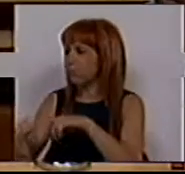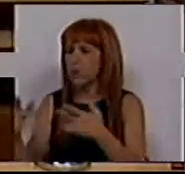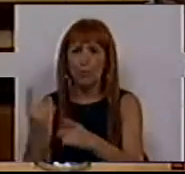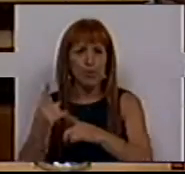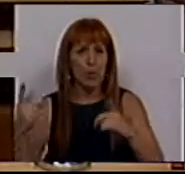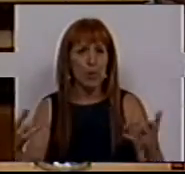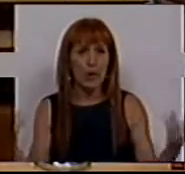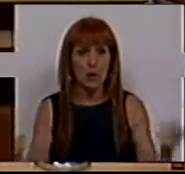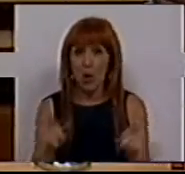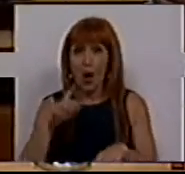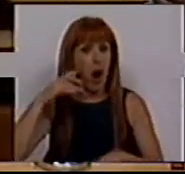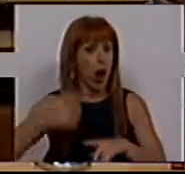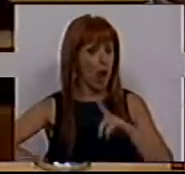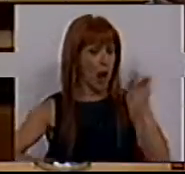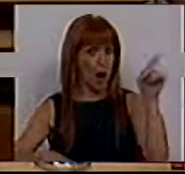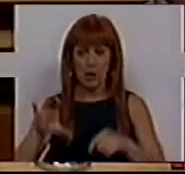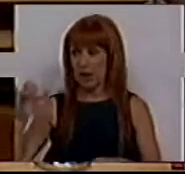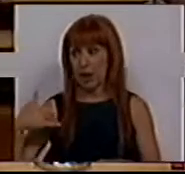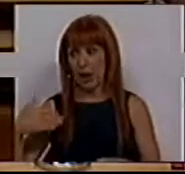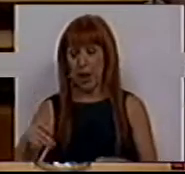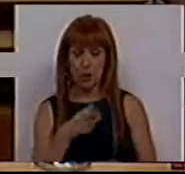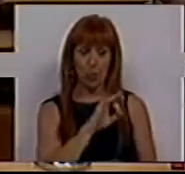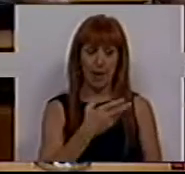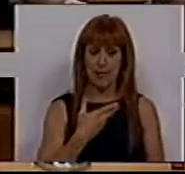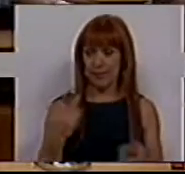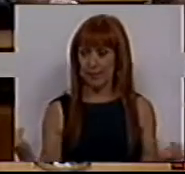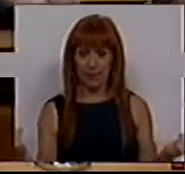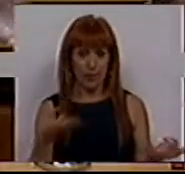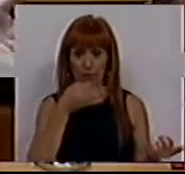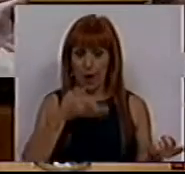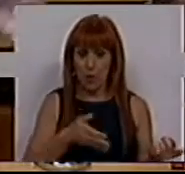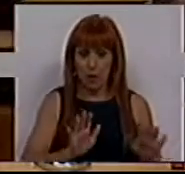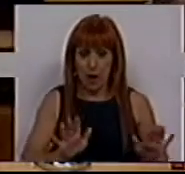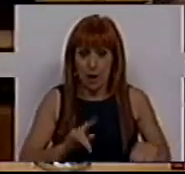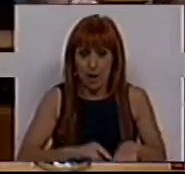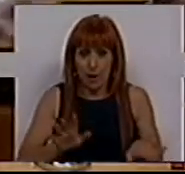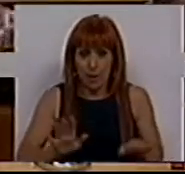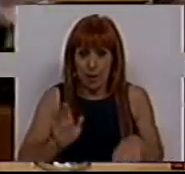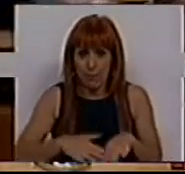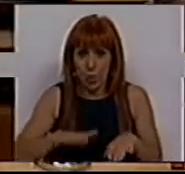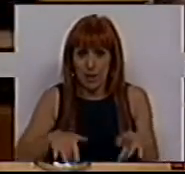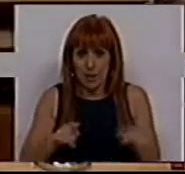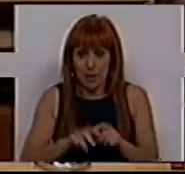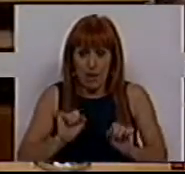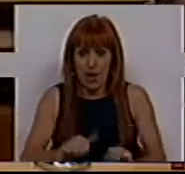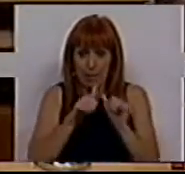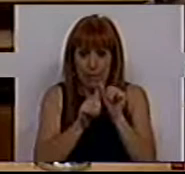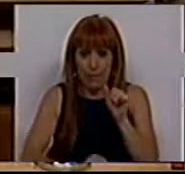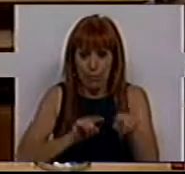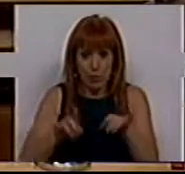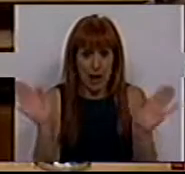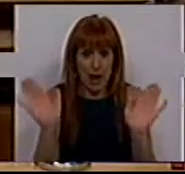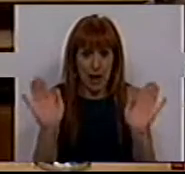e não é por acaso que nem o CDS nem o PSD falam hoje, neste momento, e há acerca da sua declaração